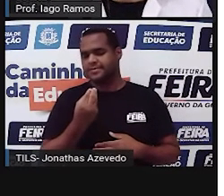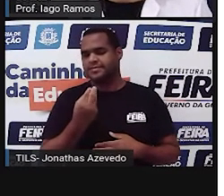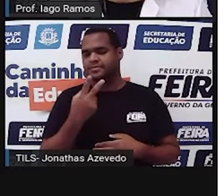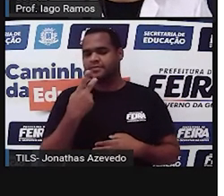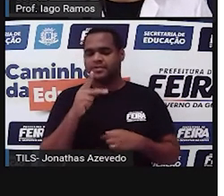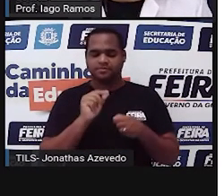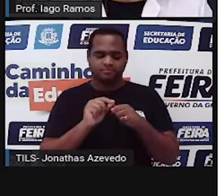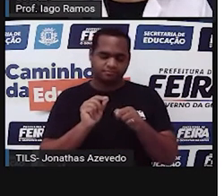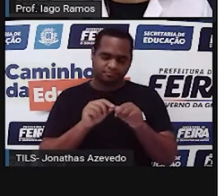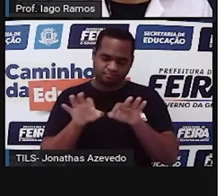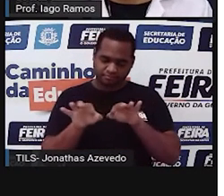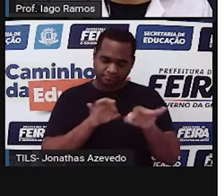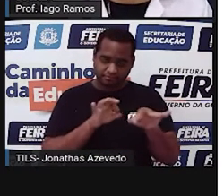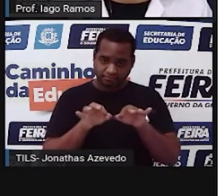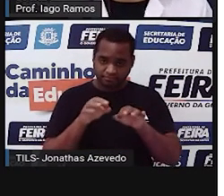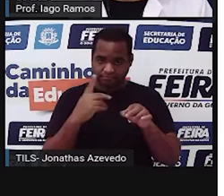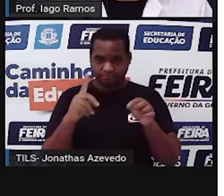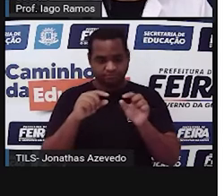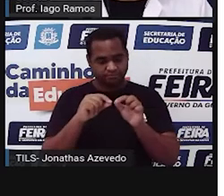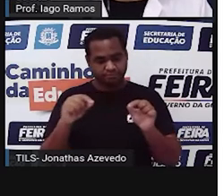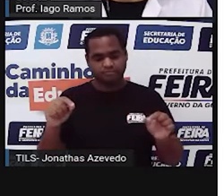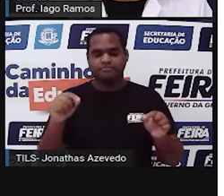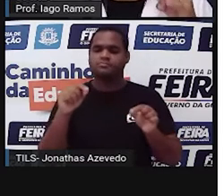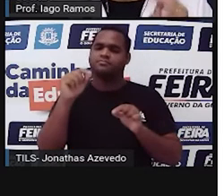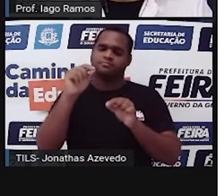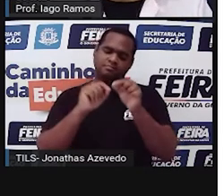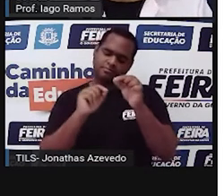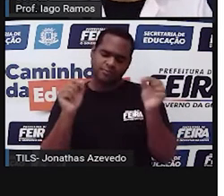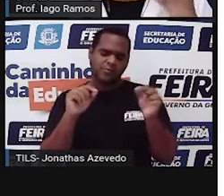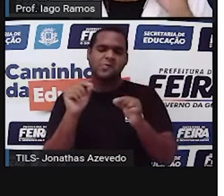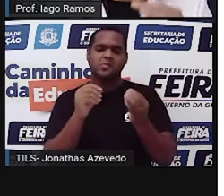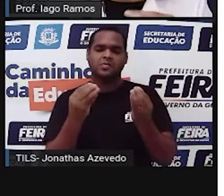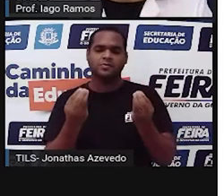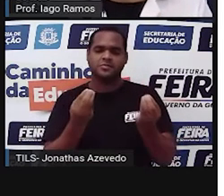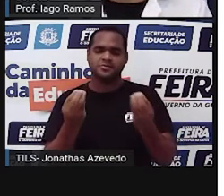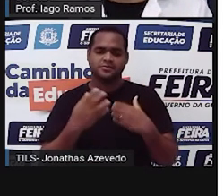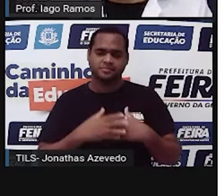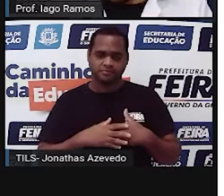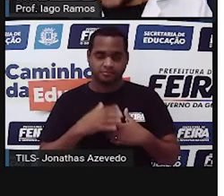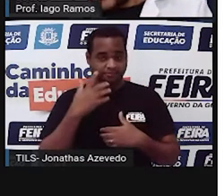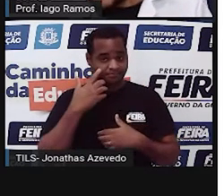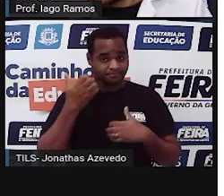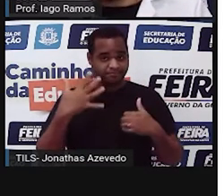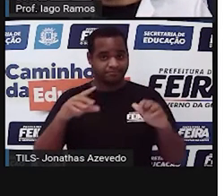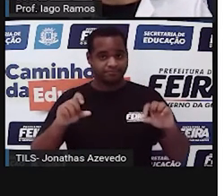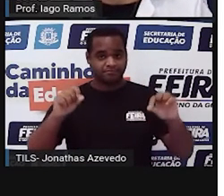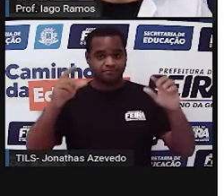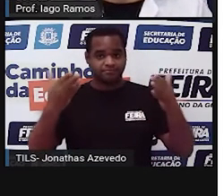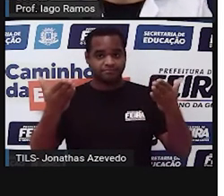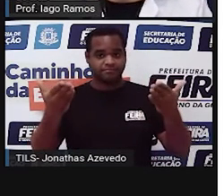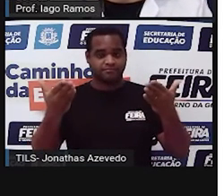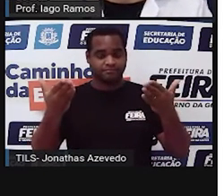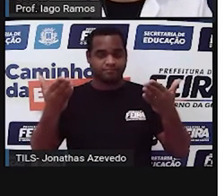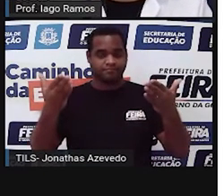essa construção, como é que fica a construção? Olha só aqui na próxima tela como é que vai ficar.